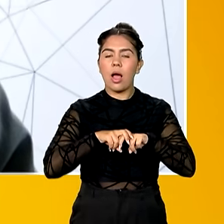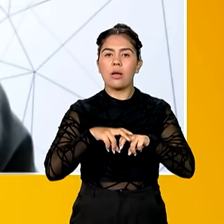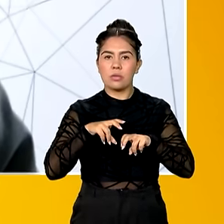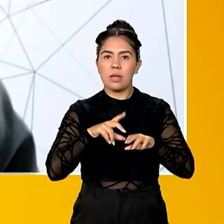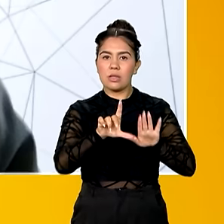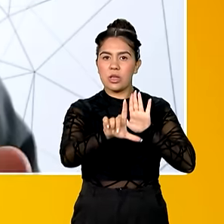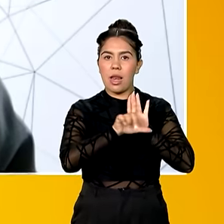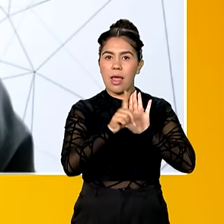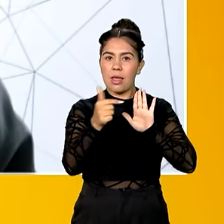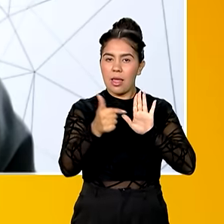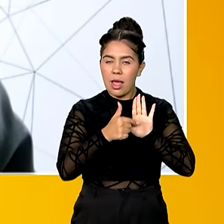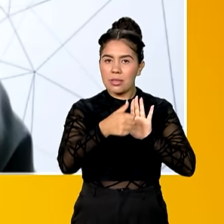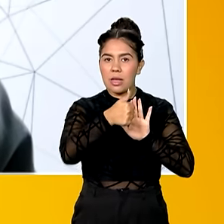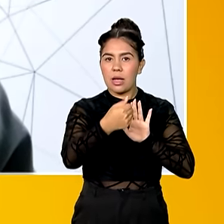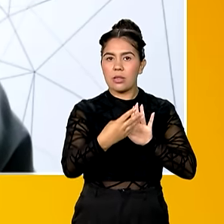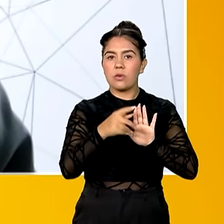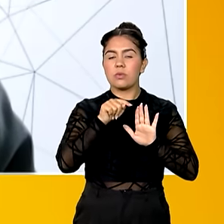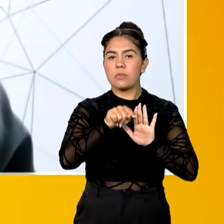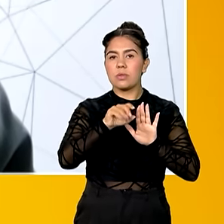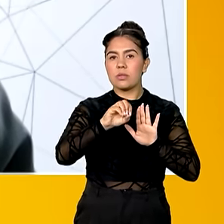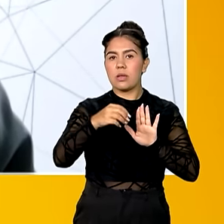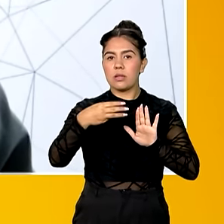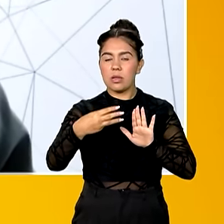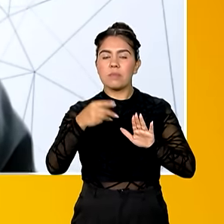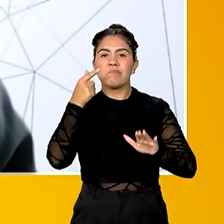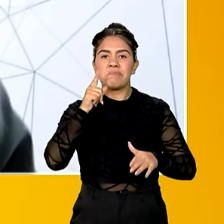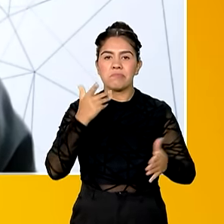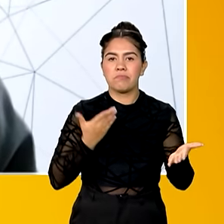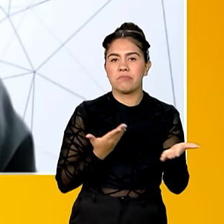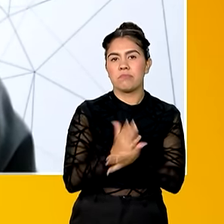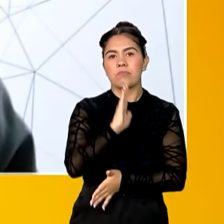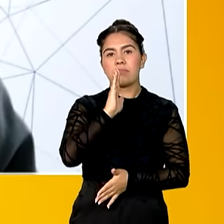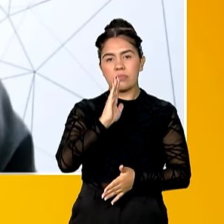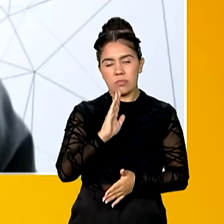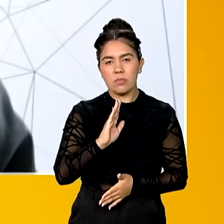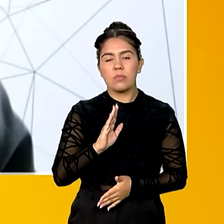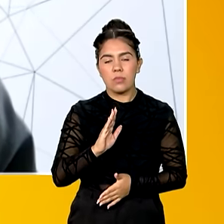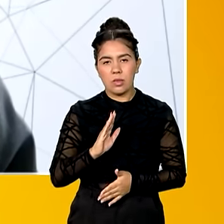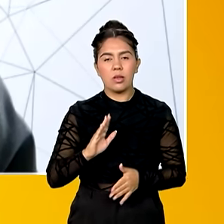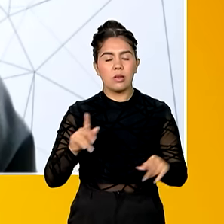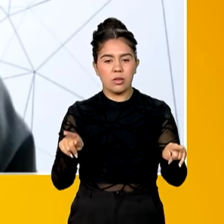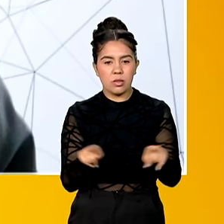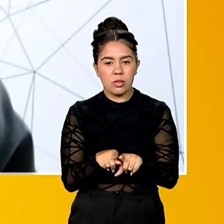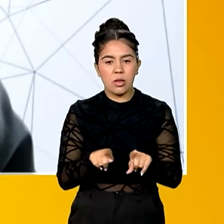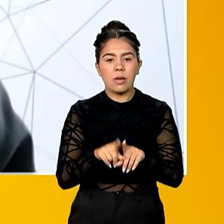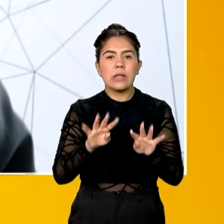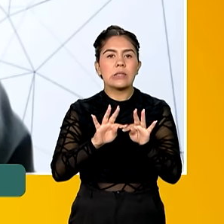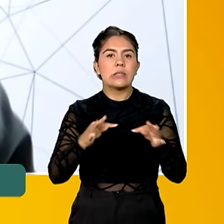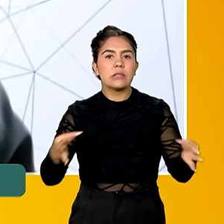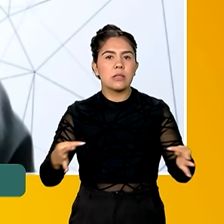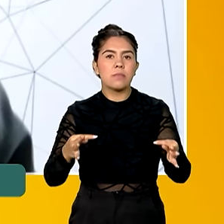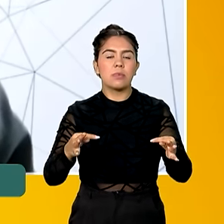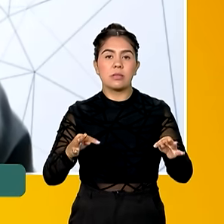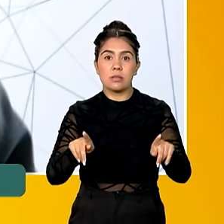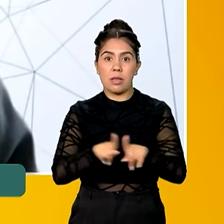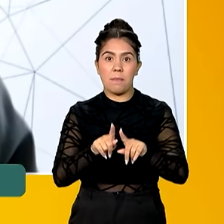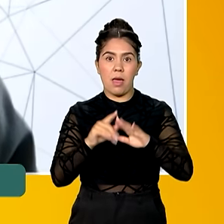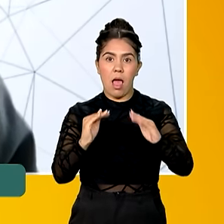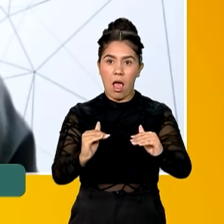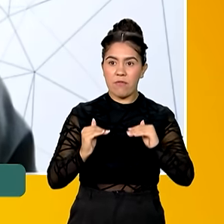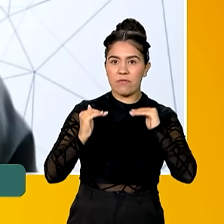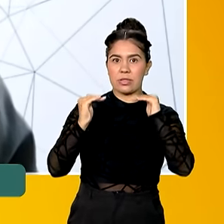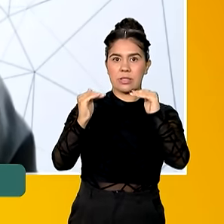.063, ela define o tipo de assinatura no país e organiza essas assinaturas em simples, avançado e qualificado.